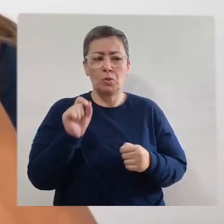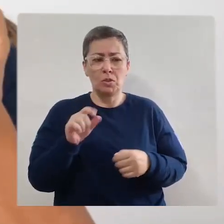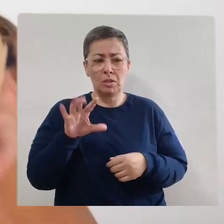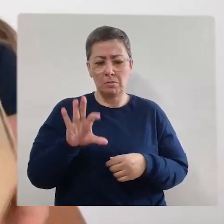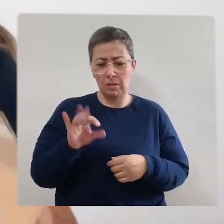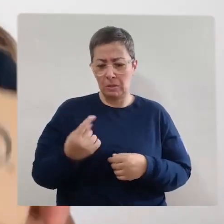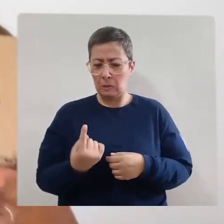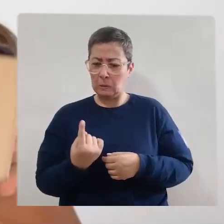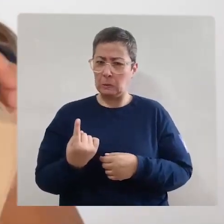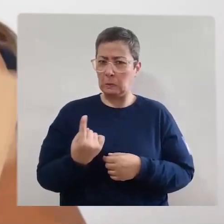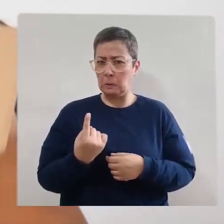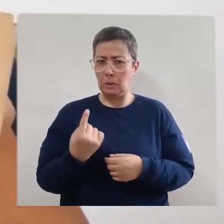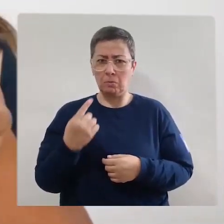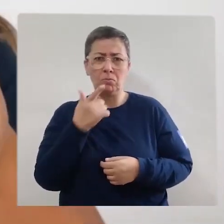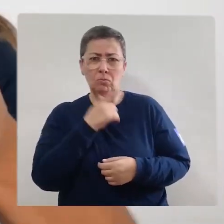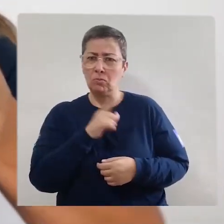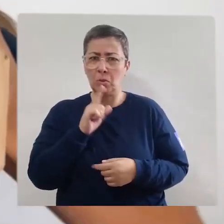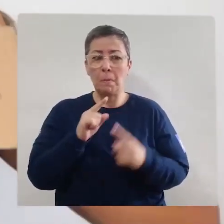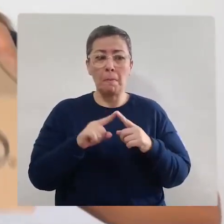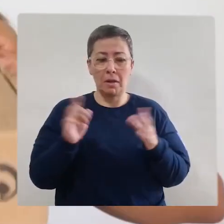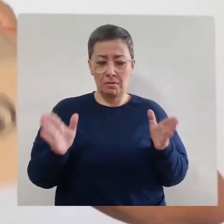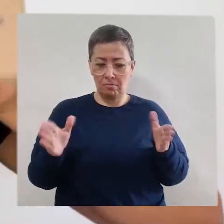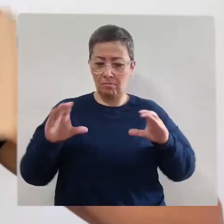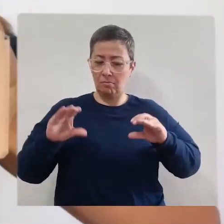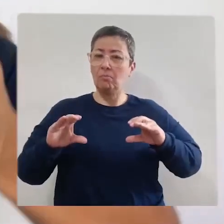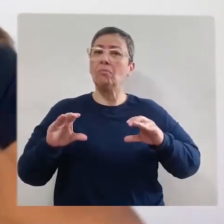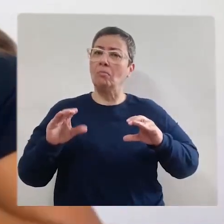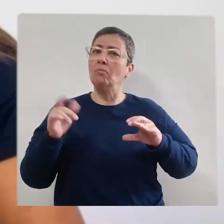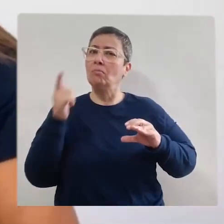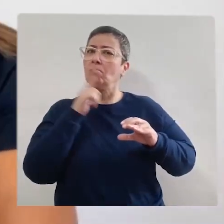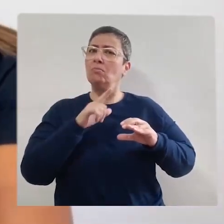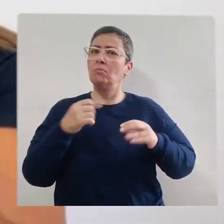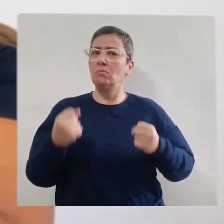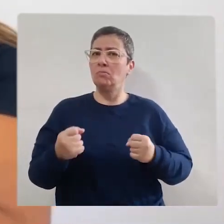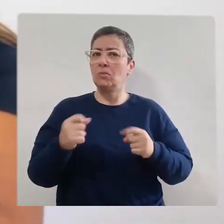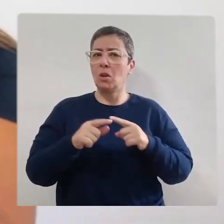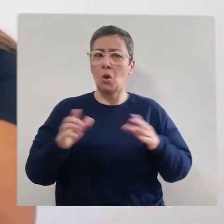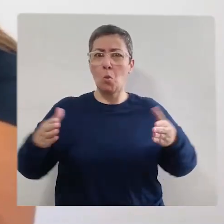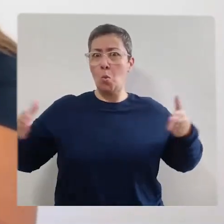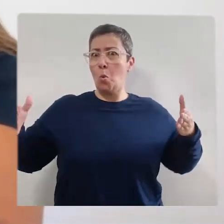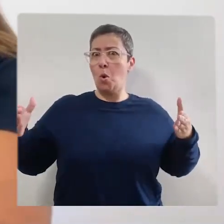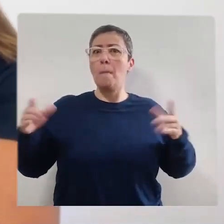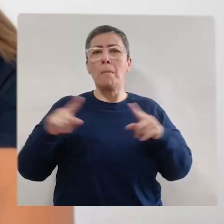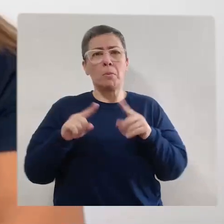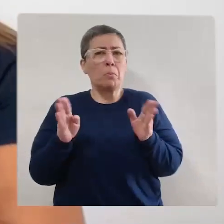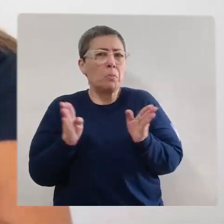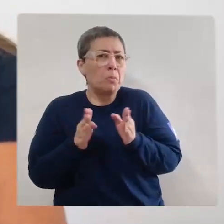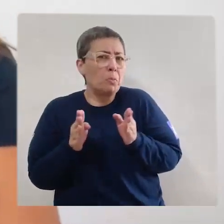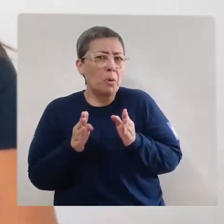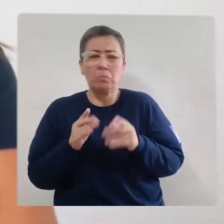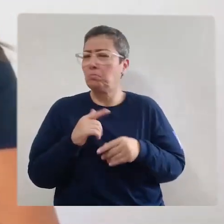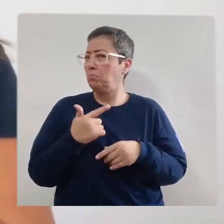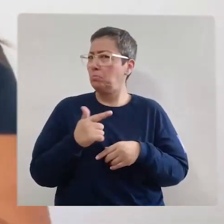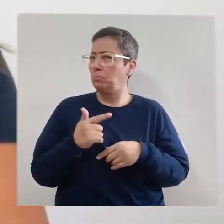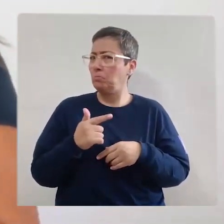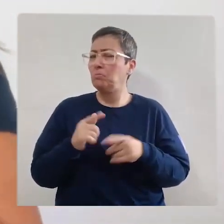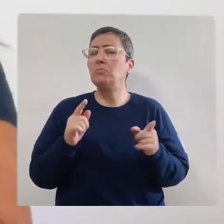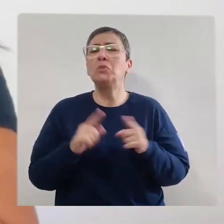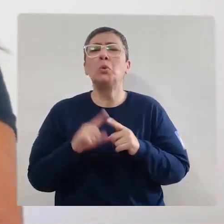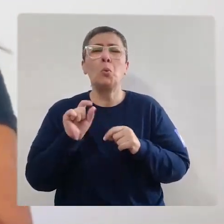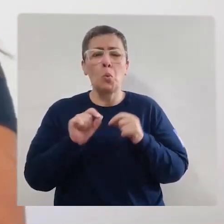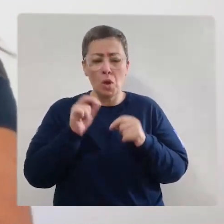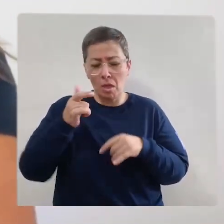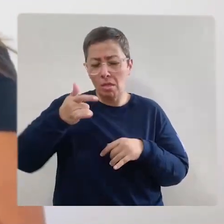segurar ela com o dedo, mas eu consigo segurar ela com as duas mãos. Não é muito grande, mas também não é muito pequena.